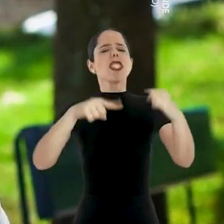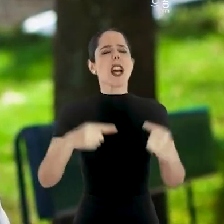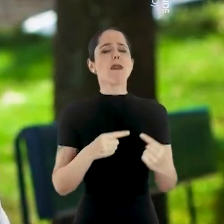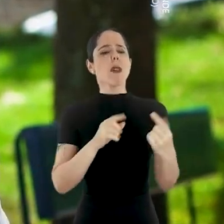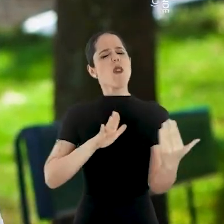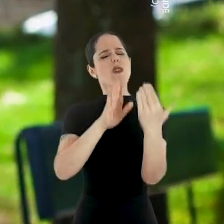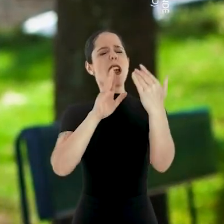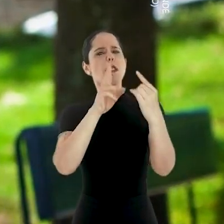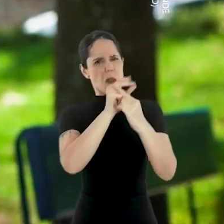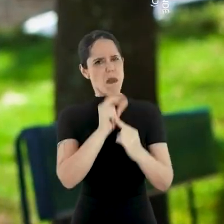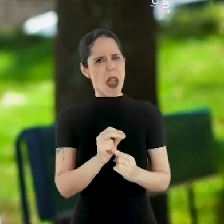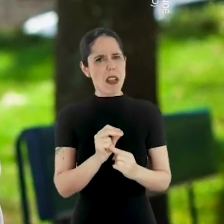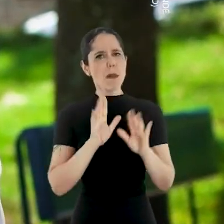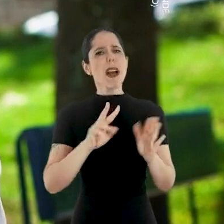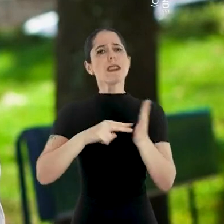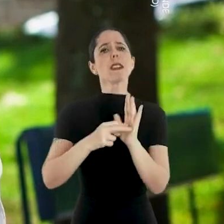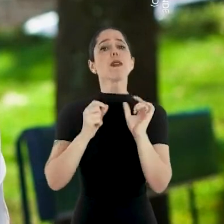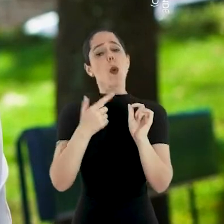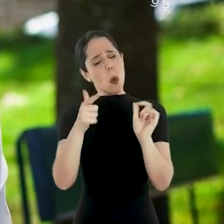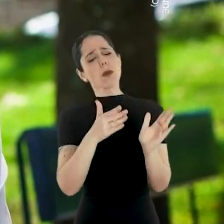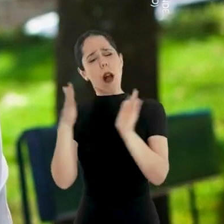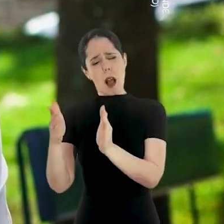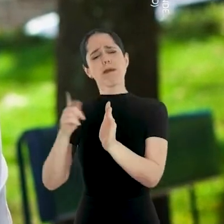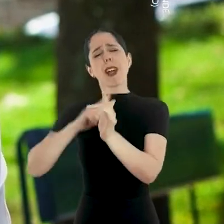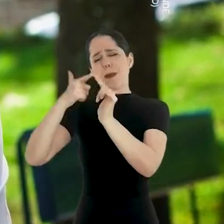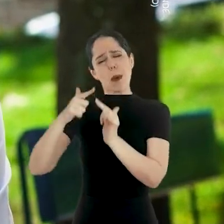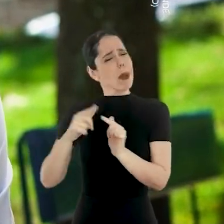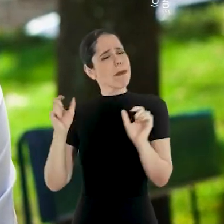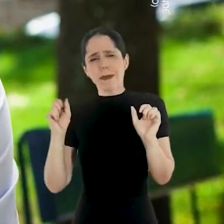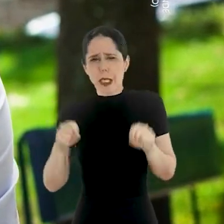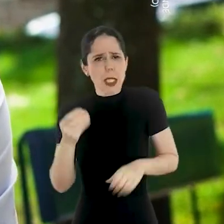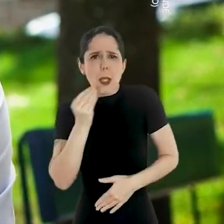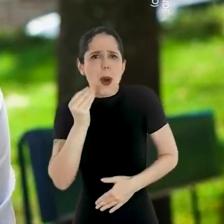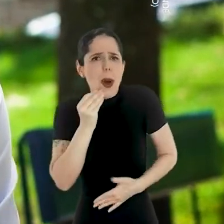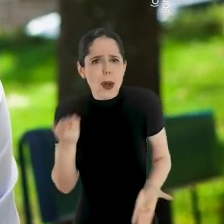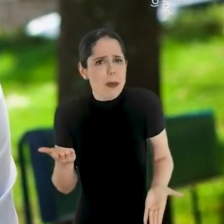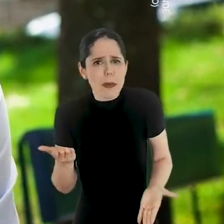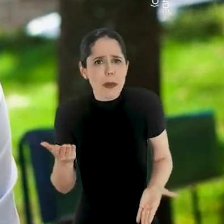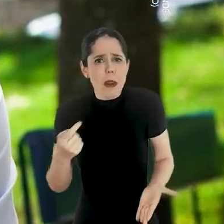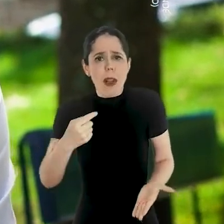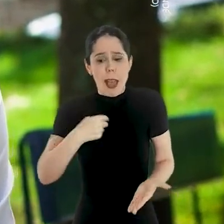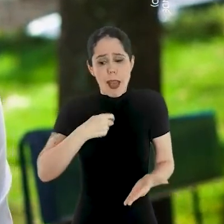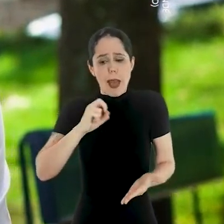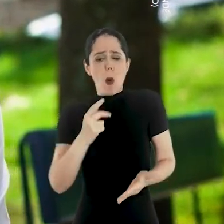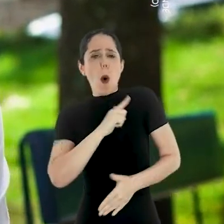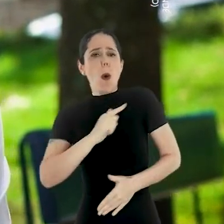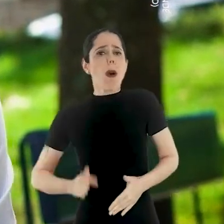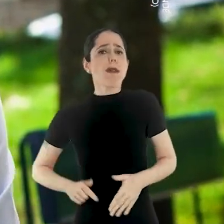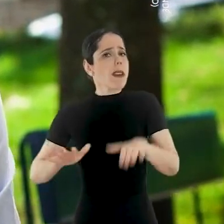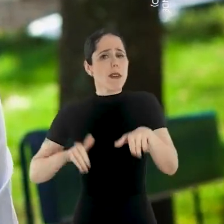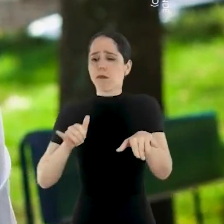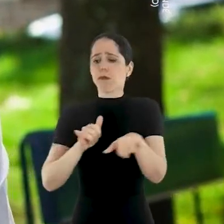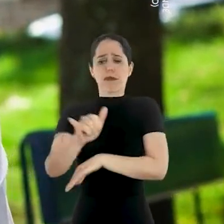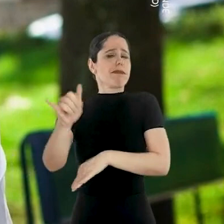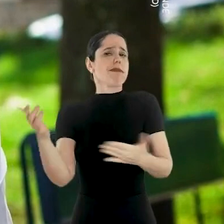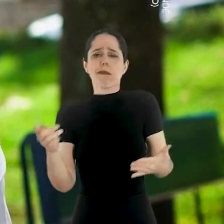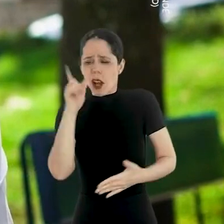não significa que a gente não tenha problemas, que o governo ou eu mesmo não erremos.